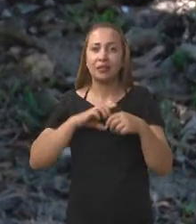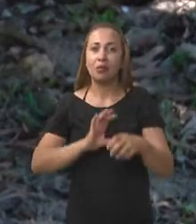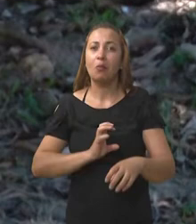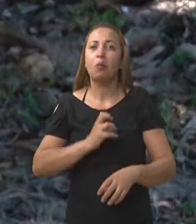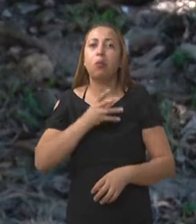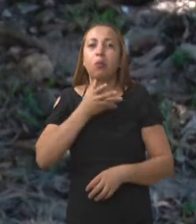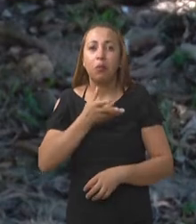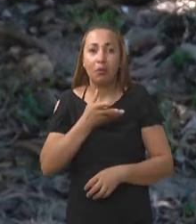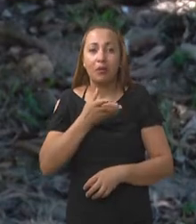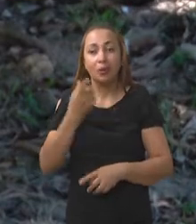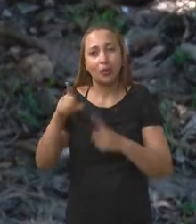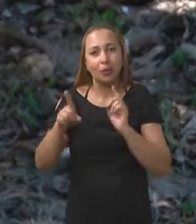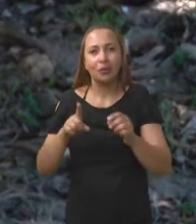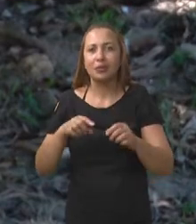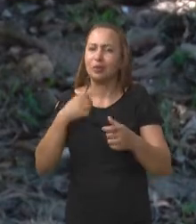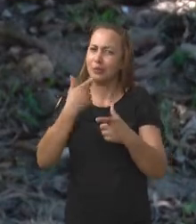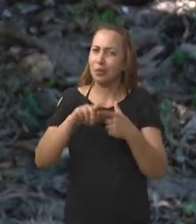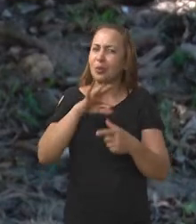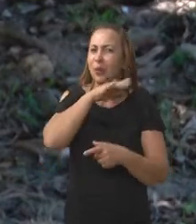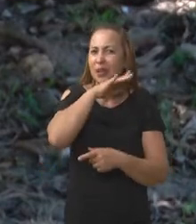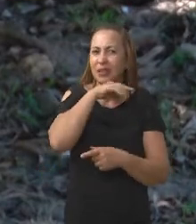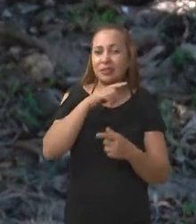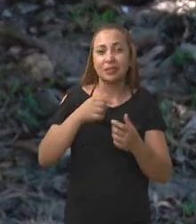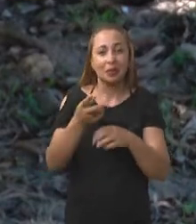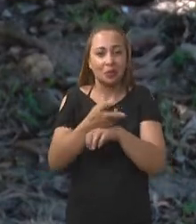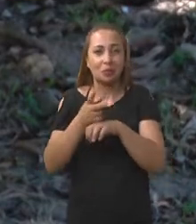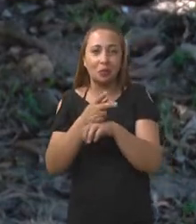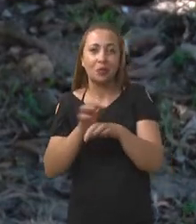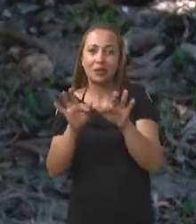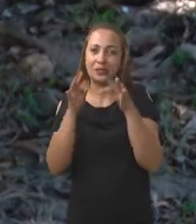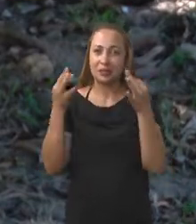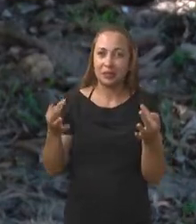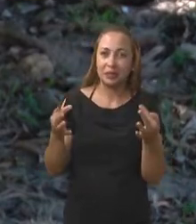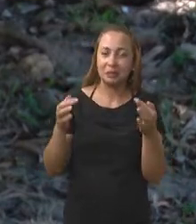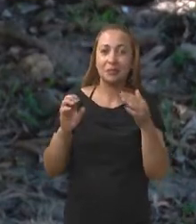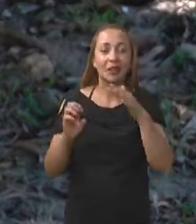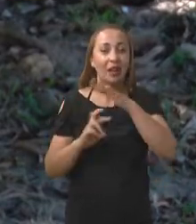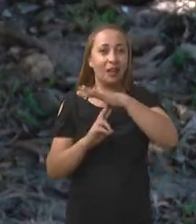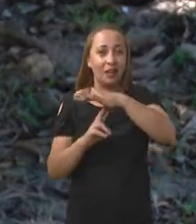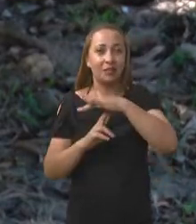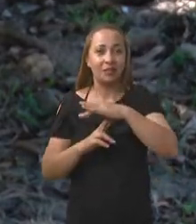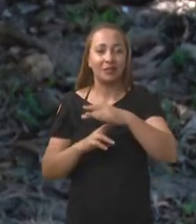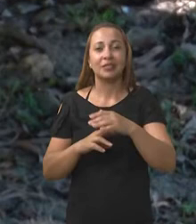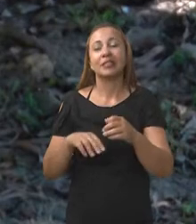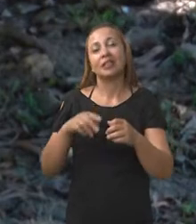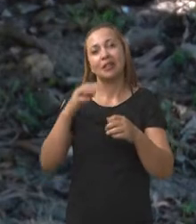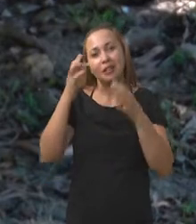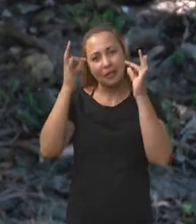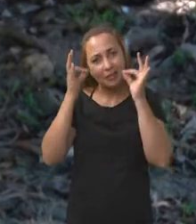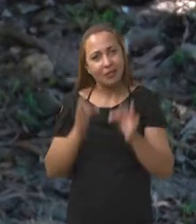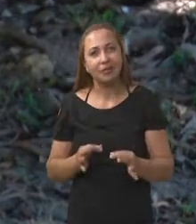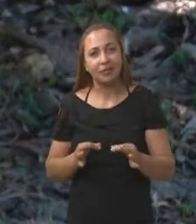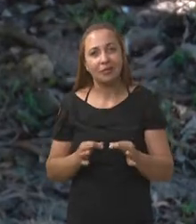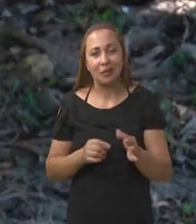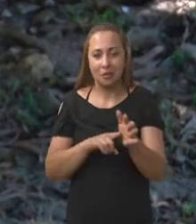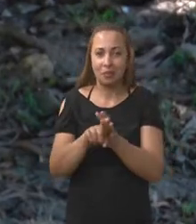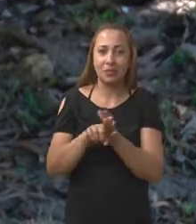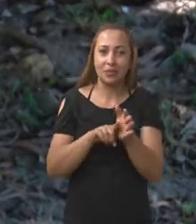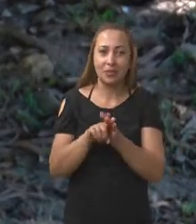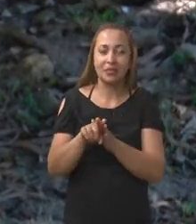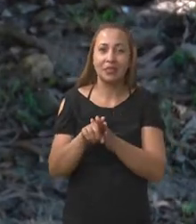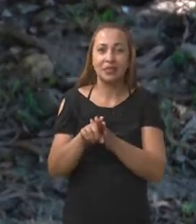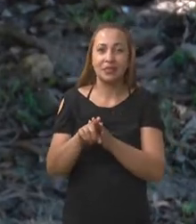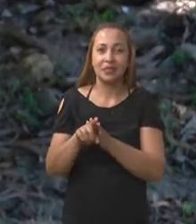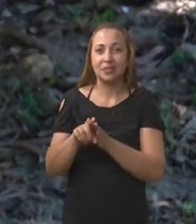e outros incômodos. Em busca de uma solução simples, ecológica, acessível e muito eficaz, uma pesquisa da